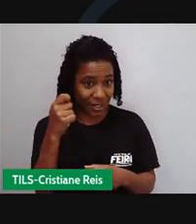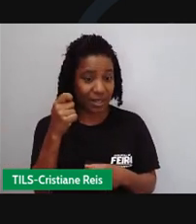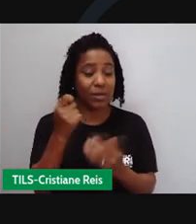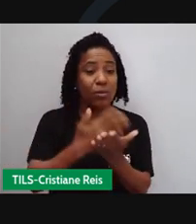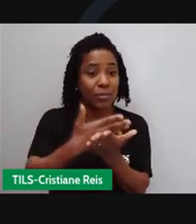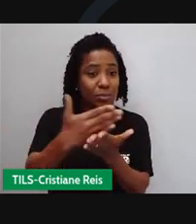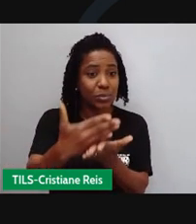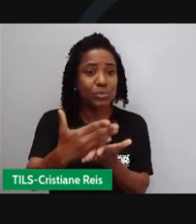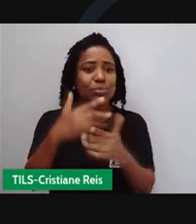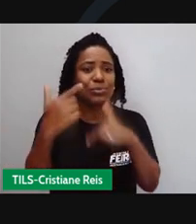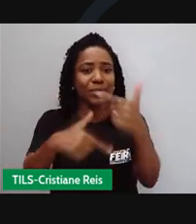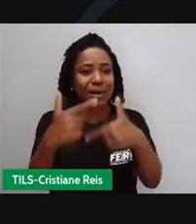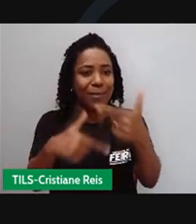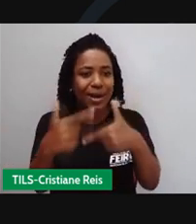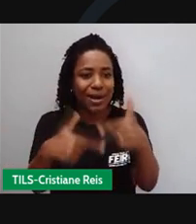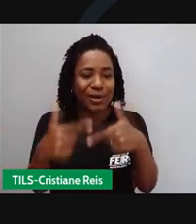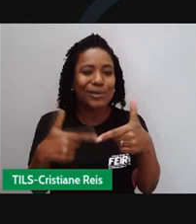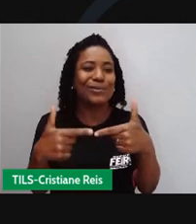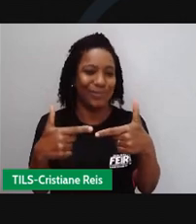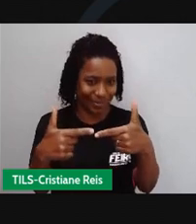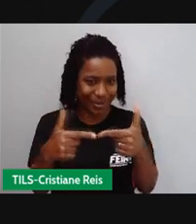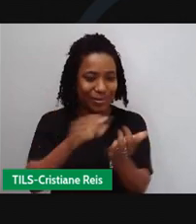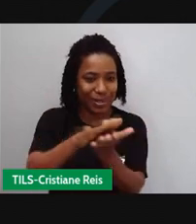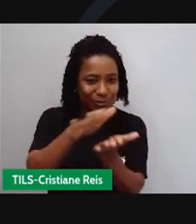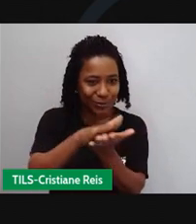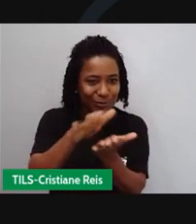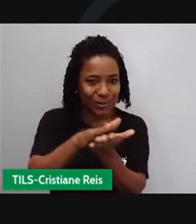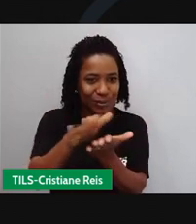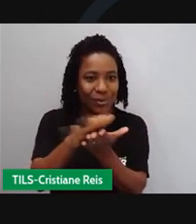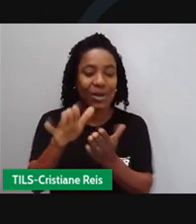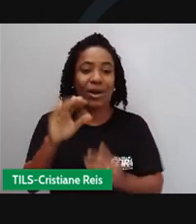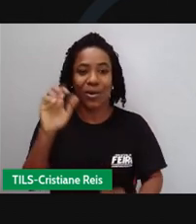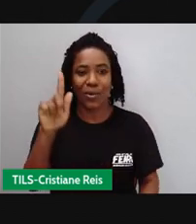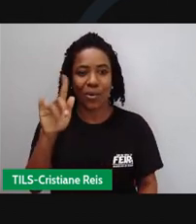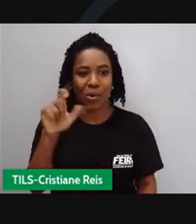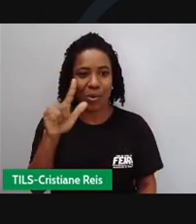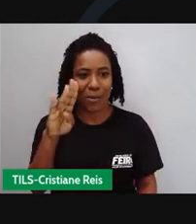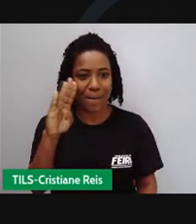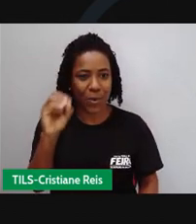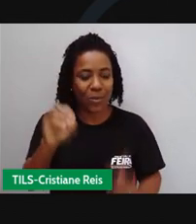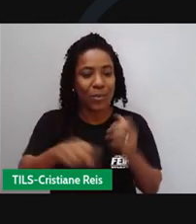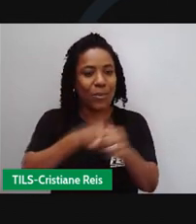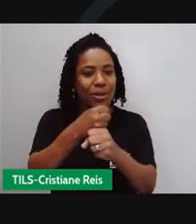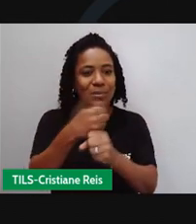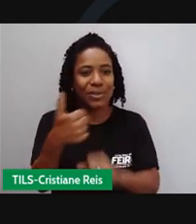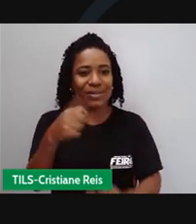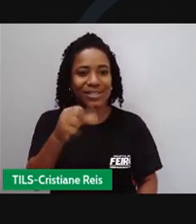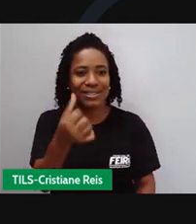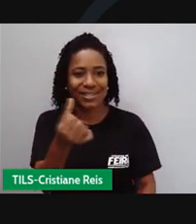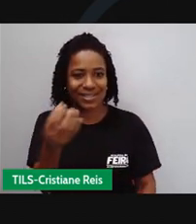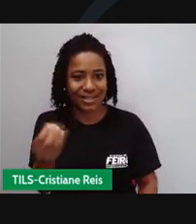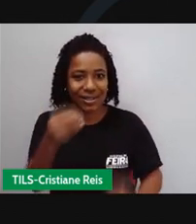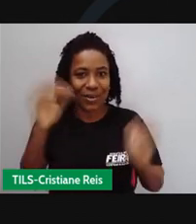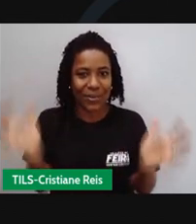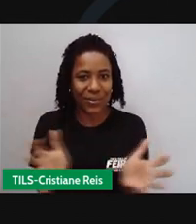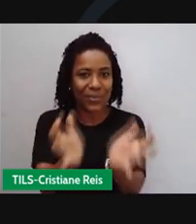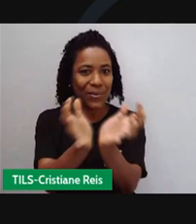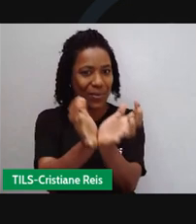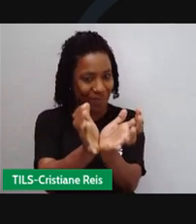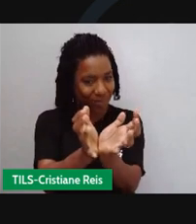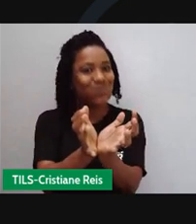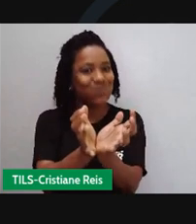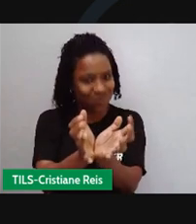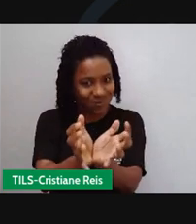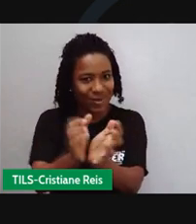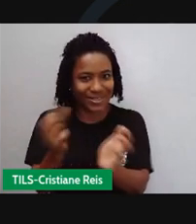Editora Globo. A partir de 1960 fez parte do grupo musical Renato e Seu Sexteto que se